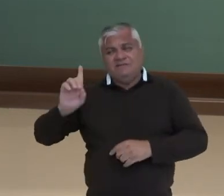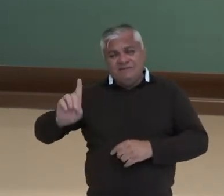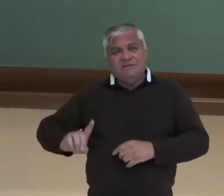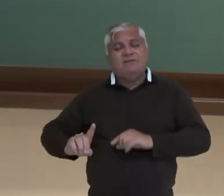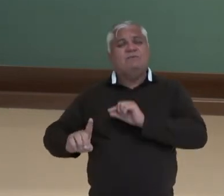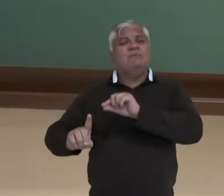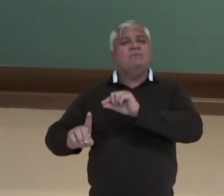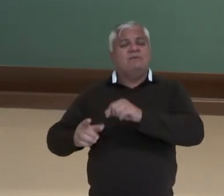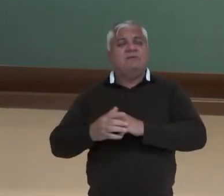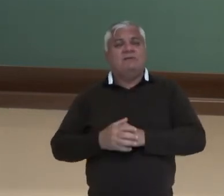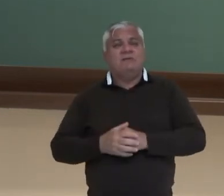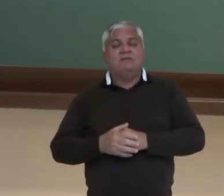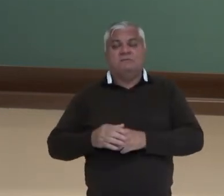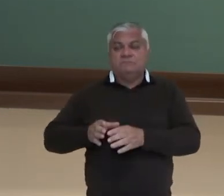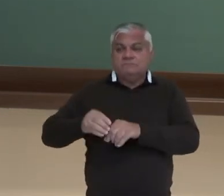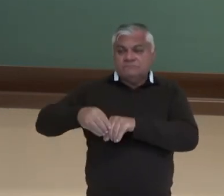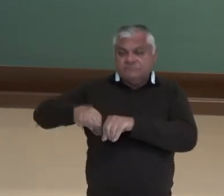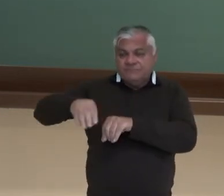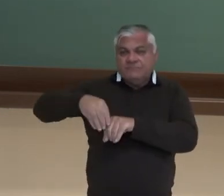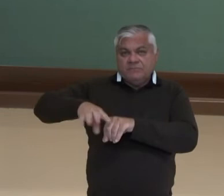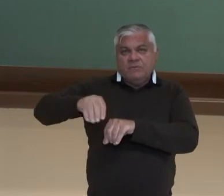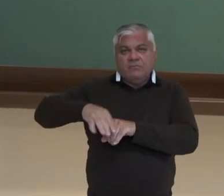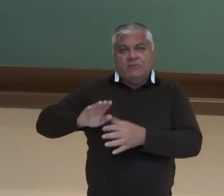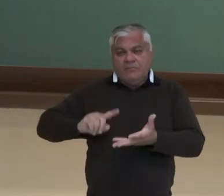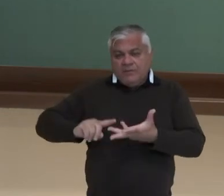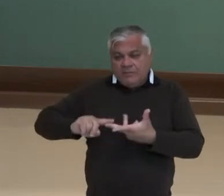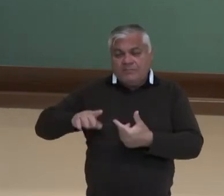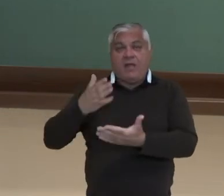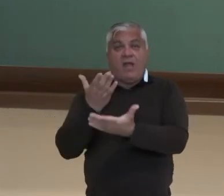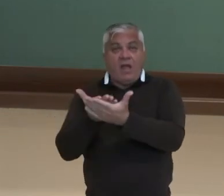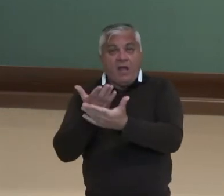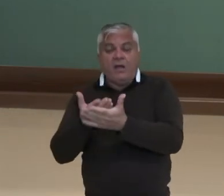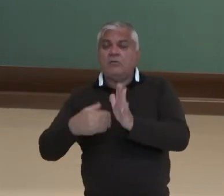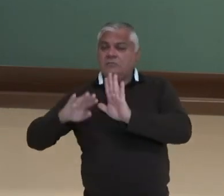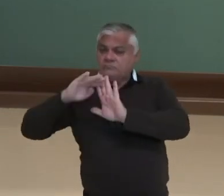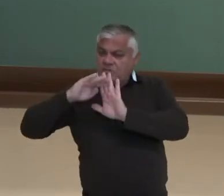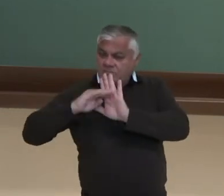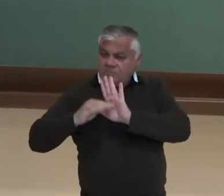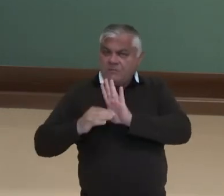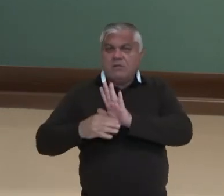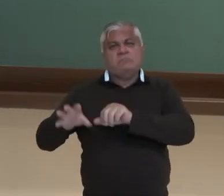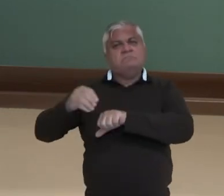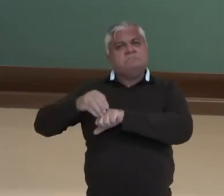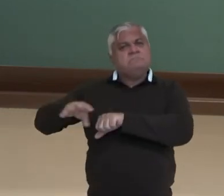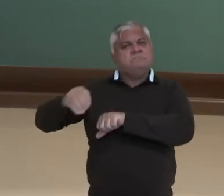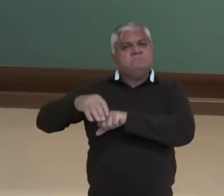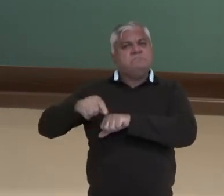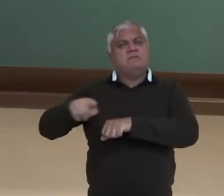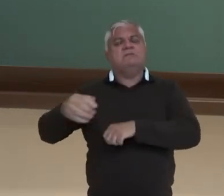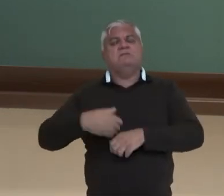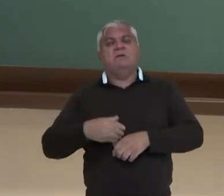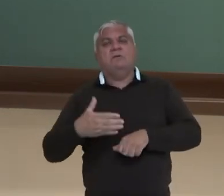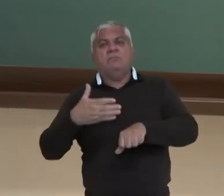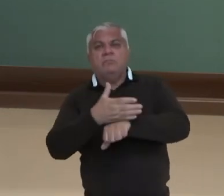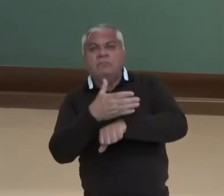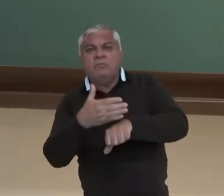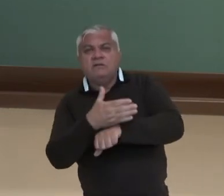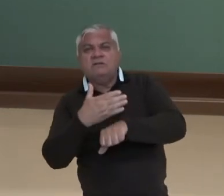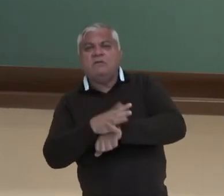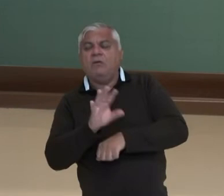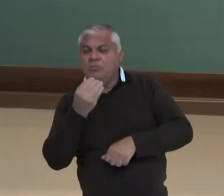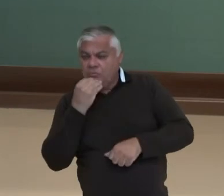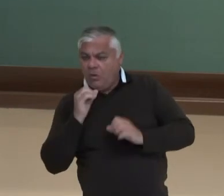Então, direitos receber informações sobre as aulas, programas disponíveis, oportunidades de participar de projetos, receber o